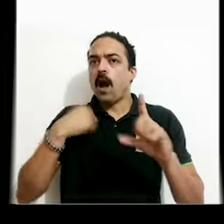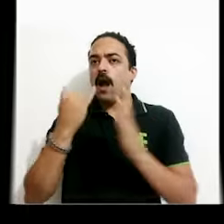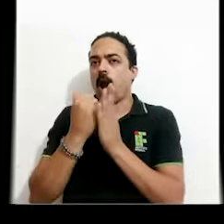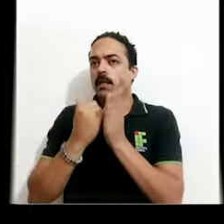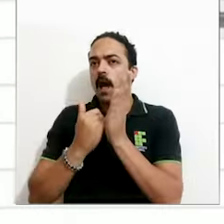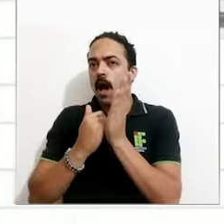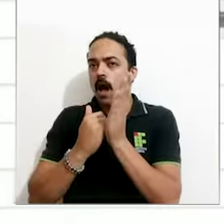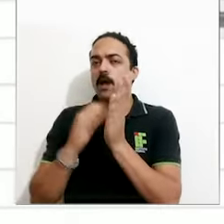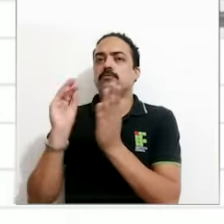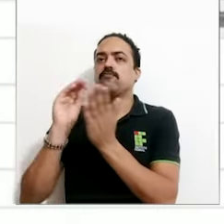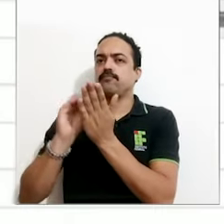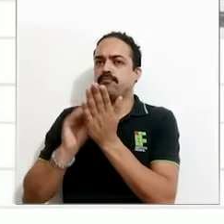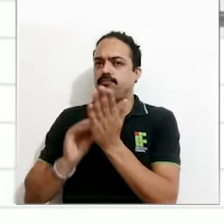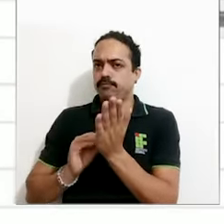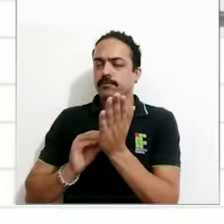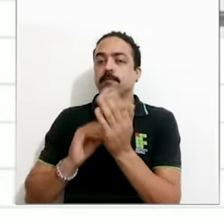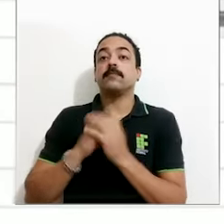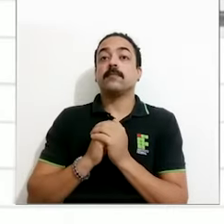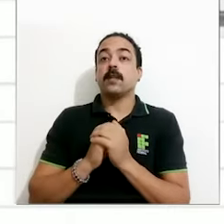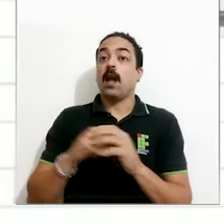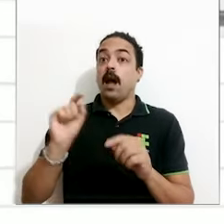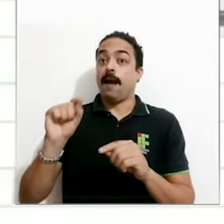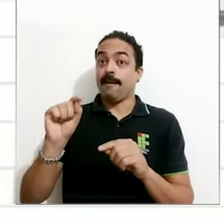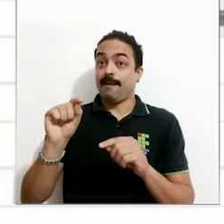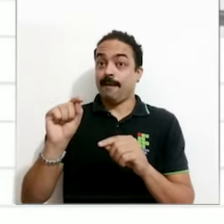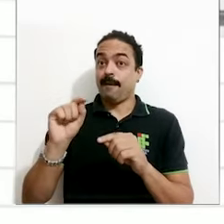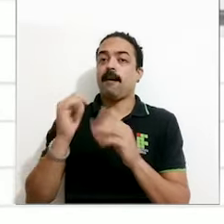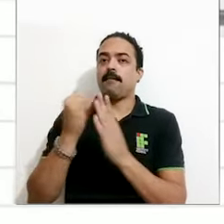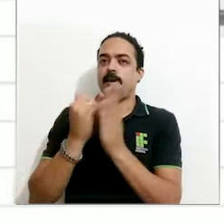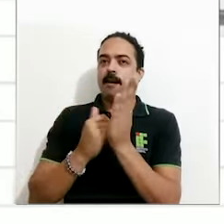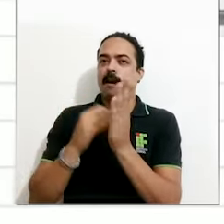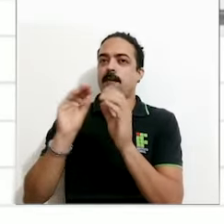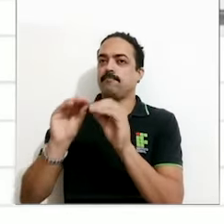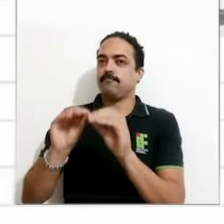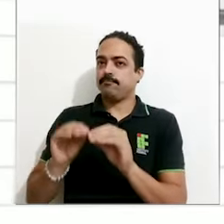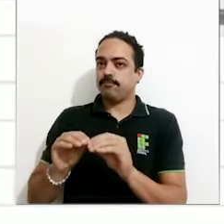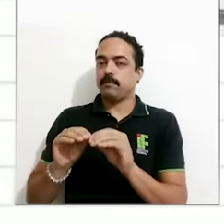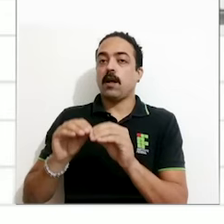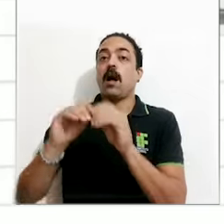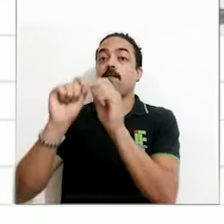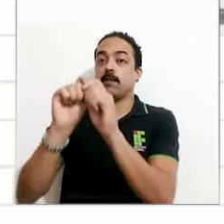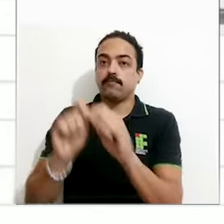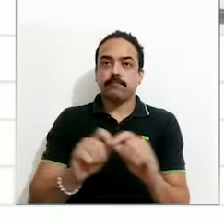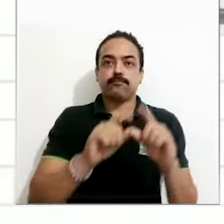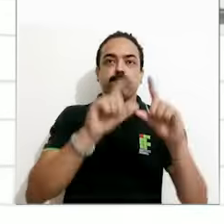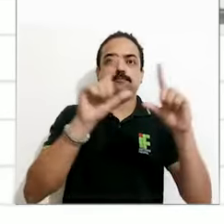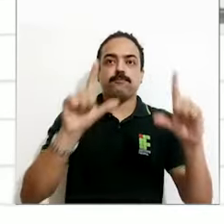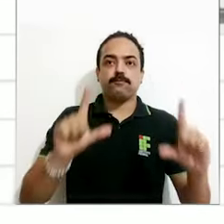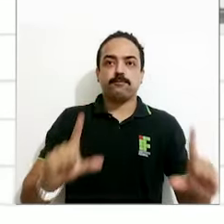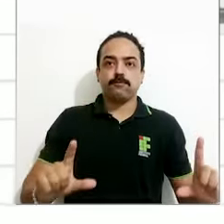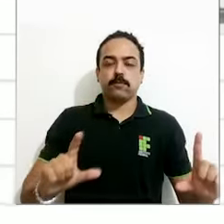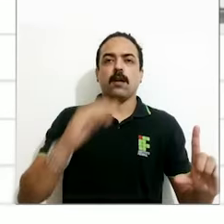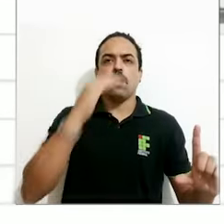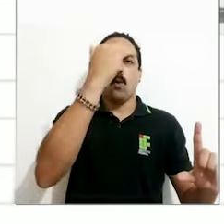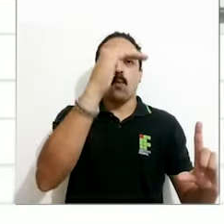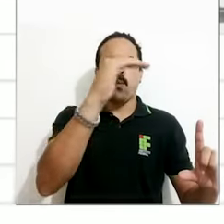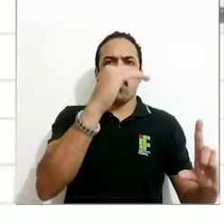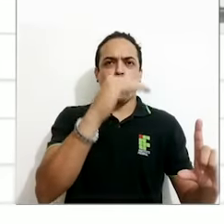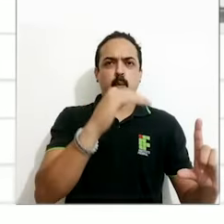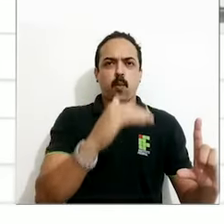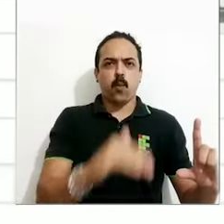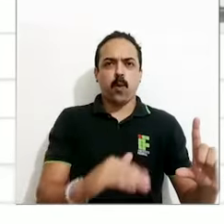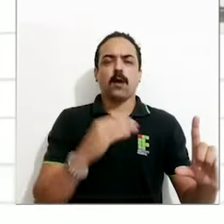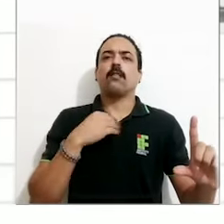cadastro. Ao clicar em completar cadastro, você será remetido para este formulário do CISAI. Você deve